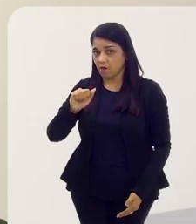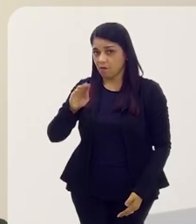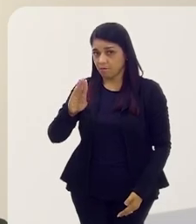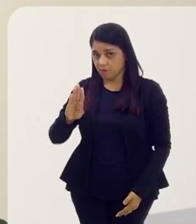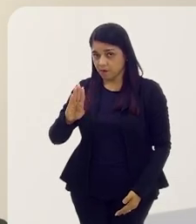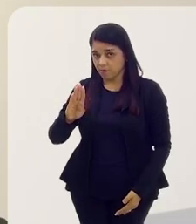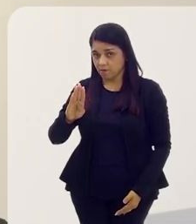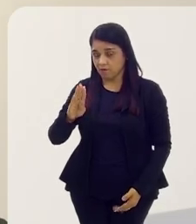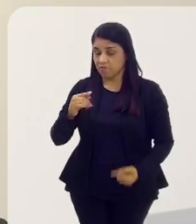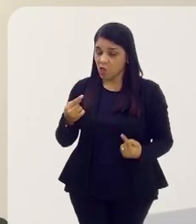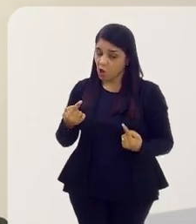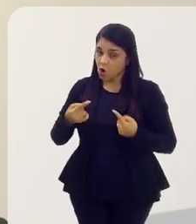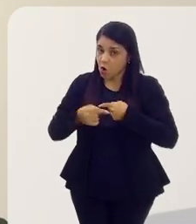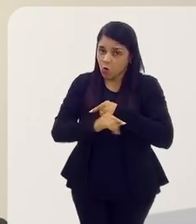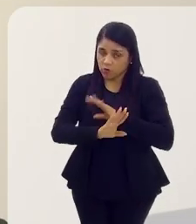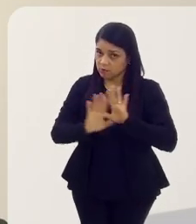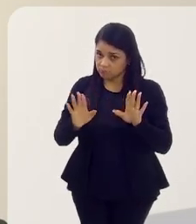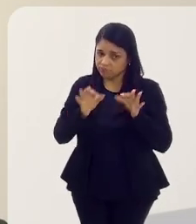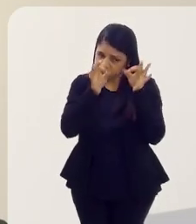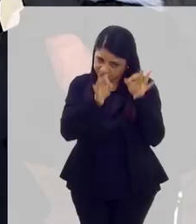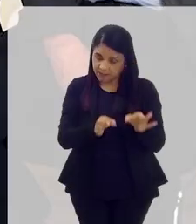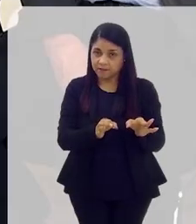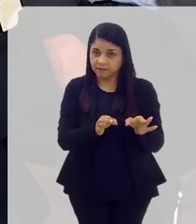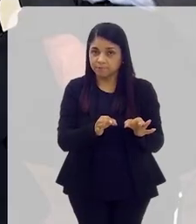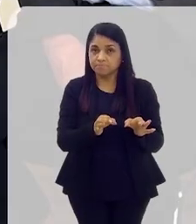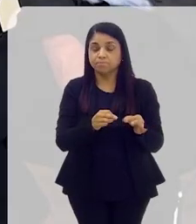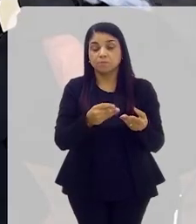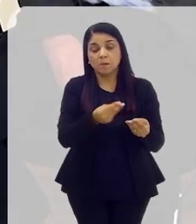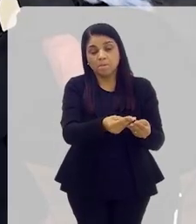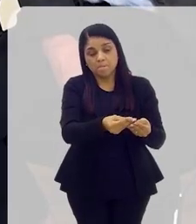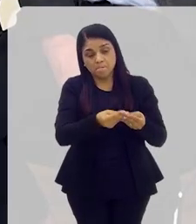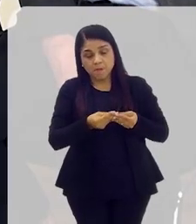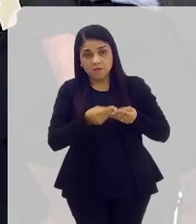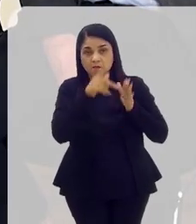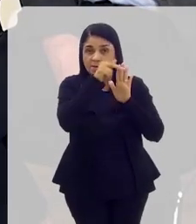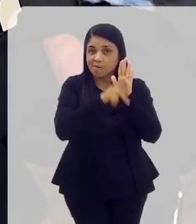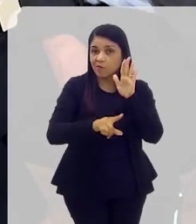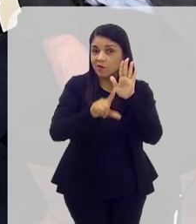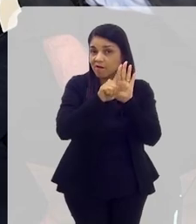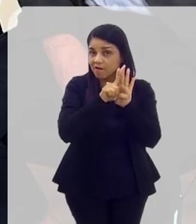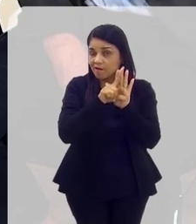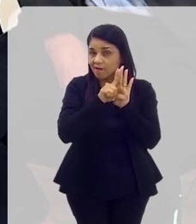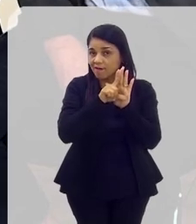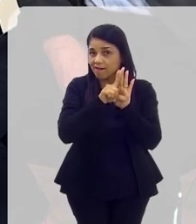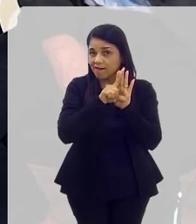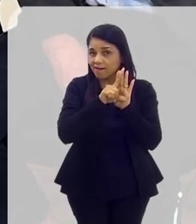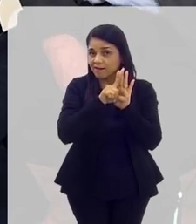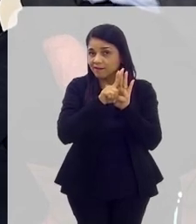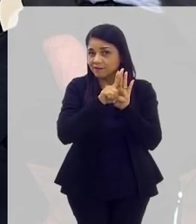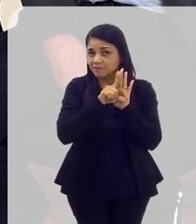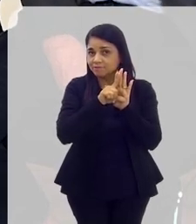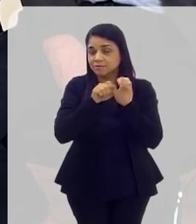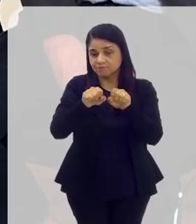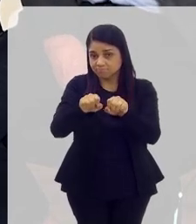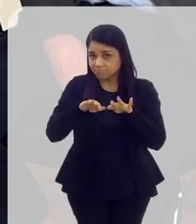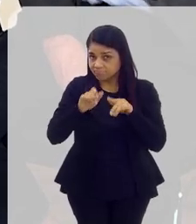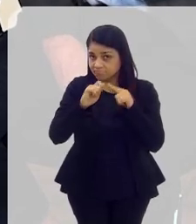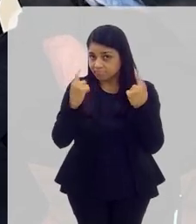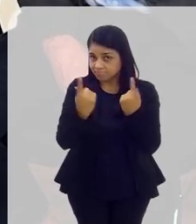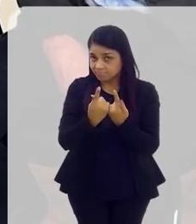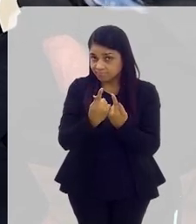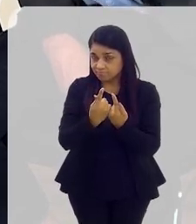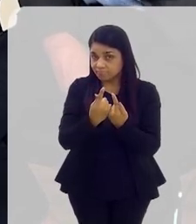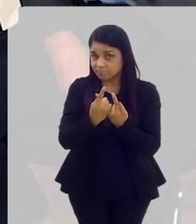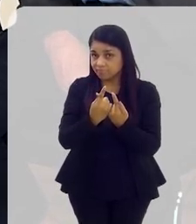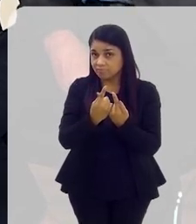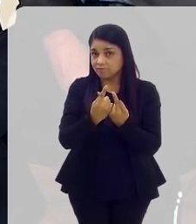litiga contra e corretamente, tem que mandar projeto de lei para a Assembleia